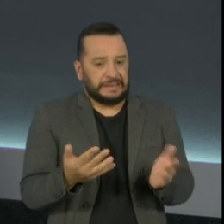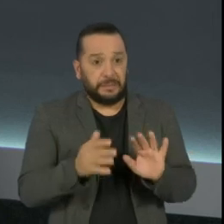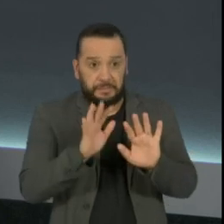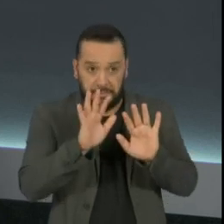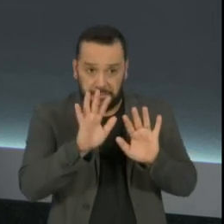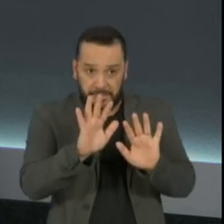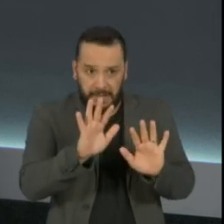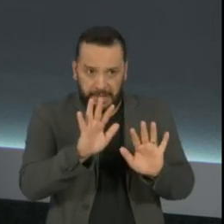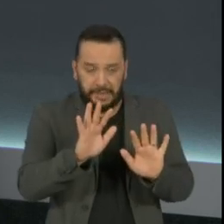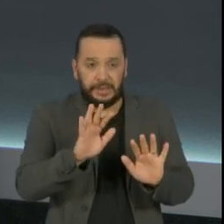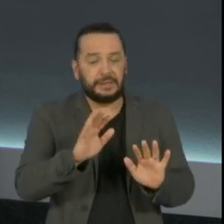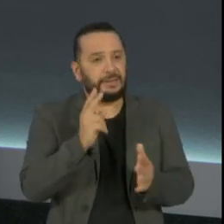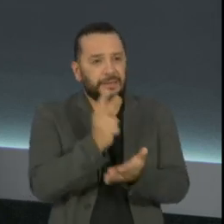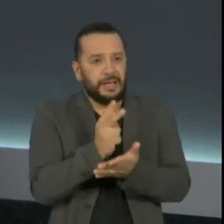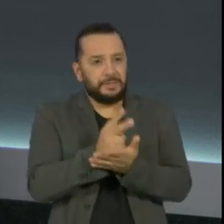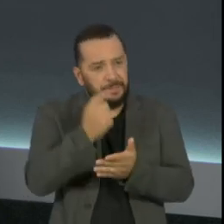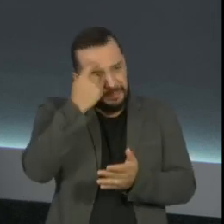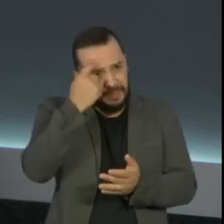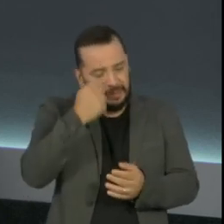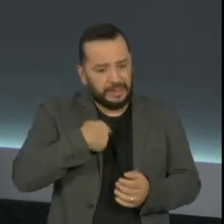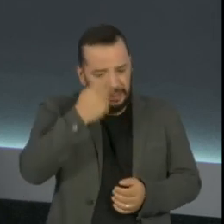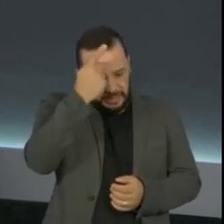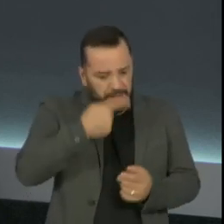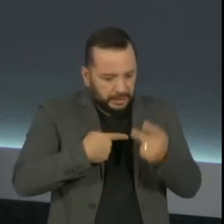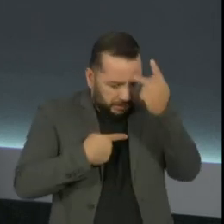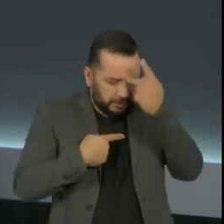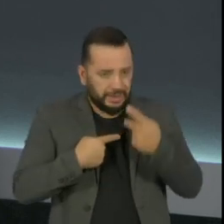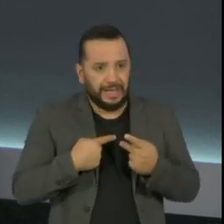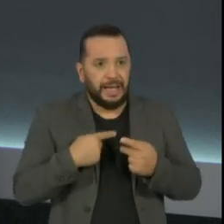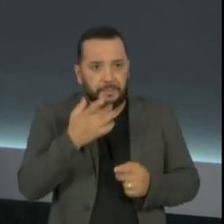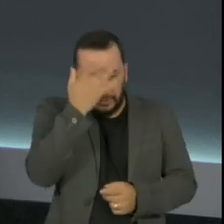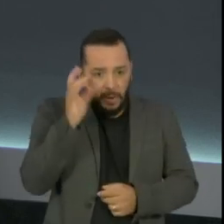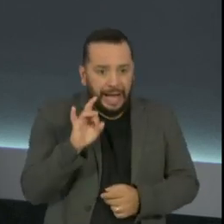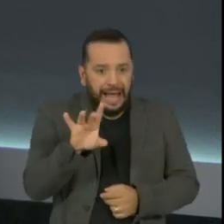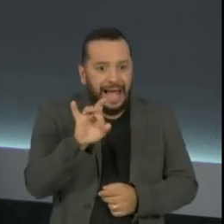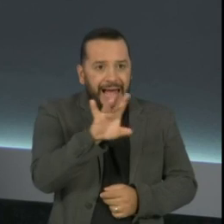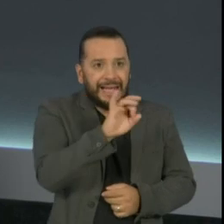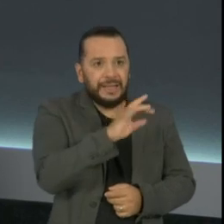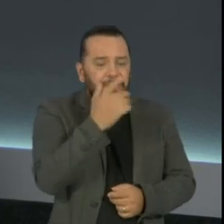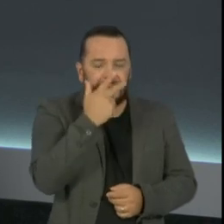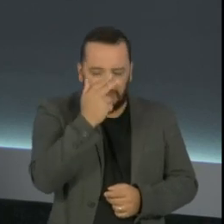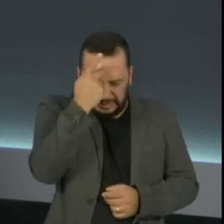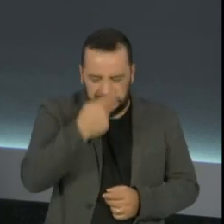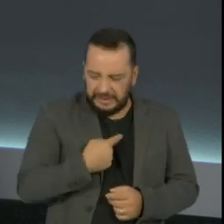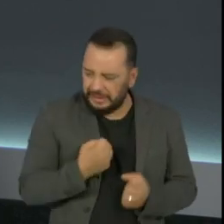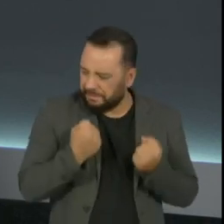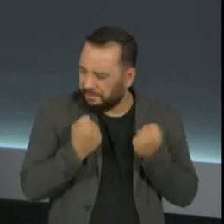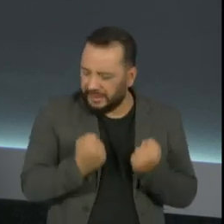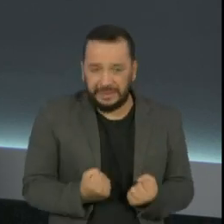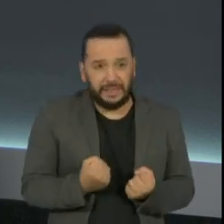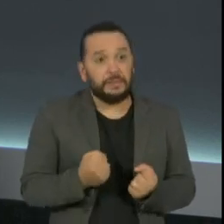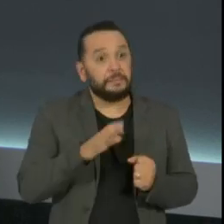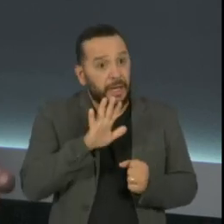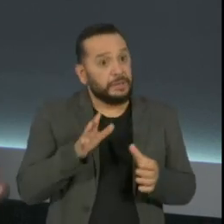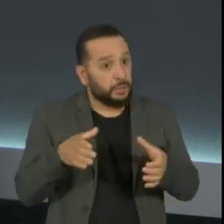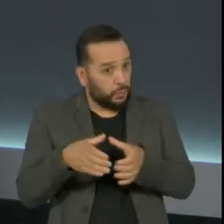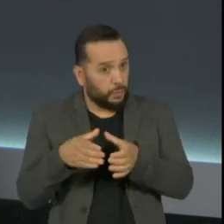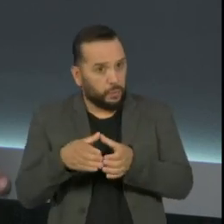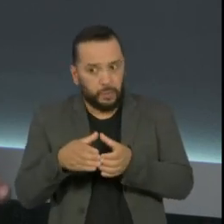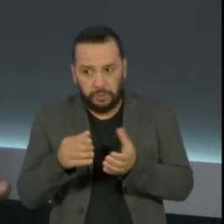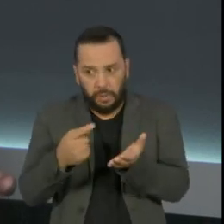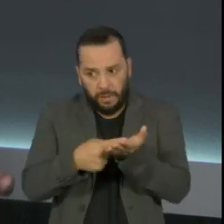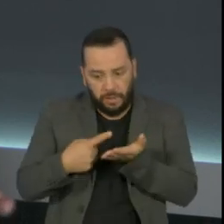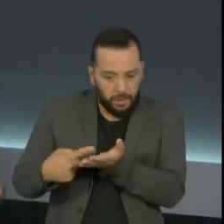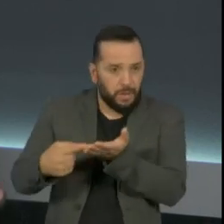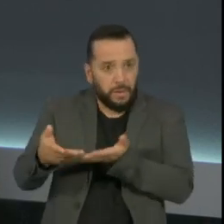atitudes individuais e acaba se sobrecarregando o indivíduo. Coletivamente, a gente parece que também